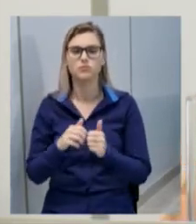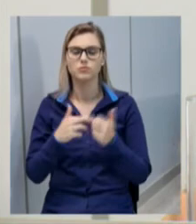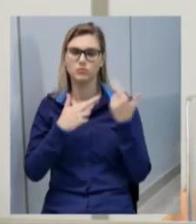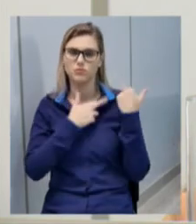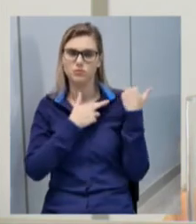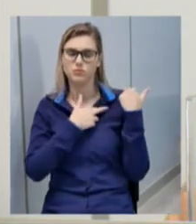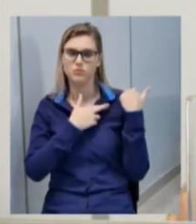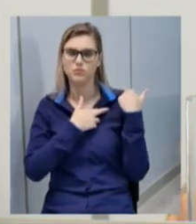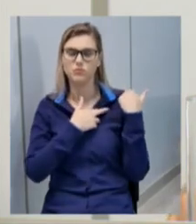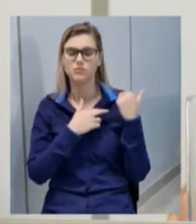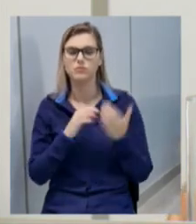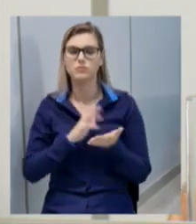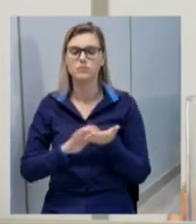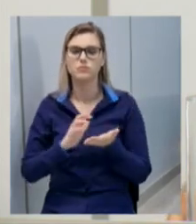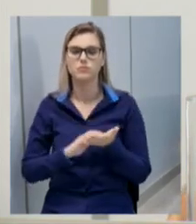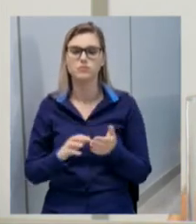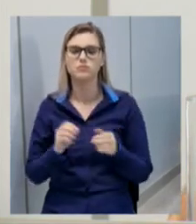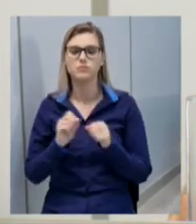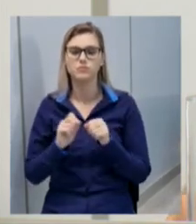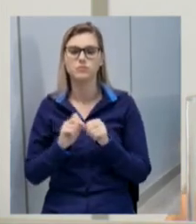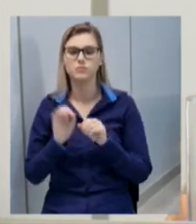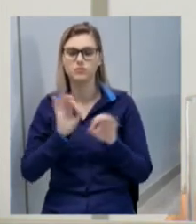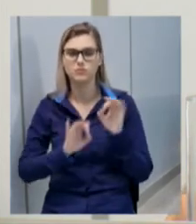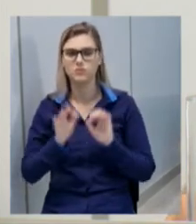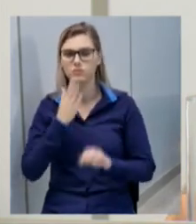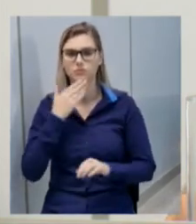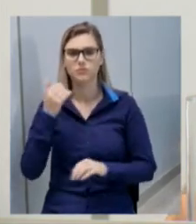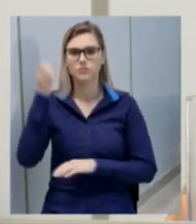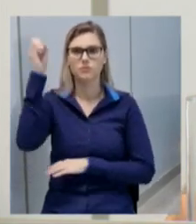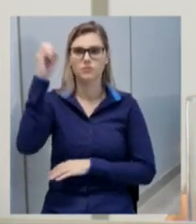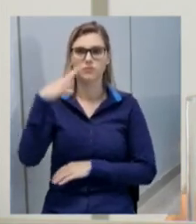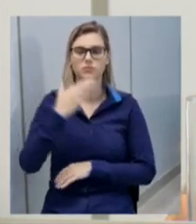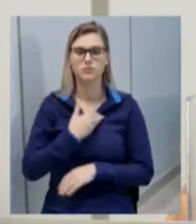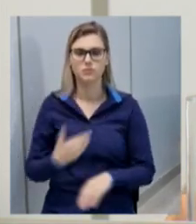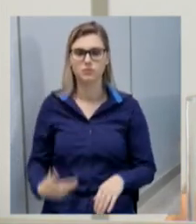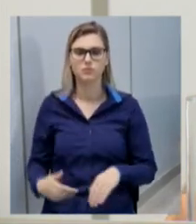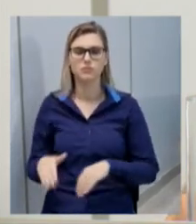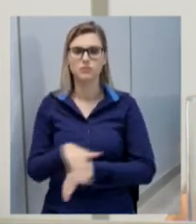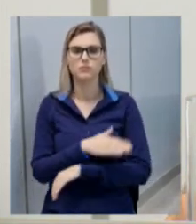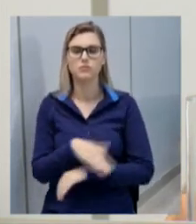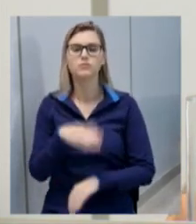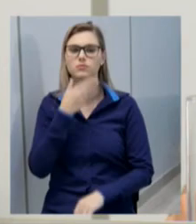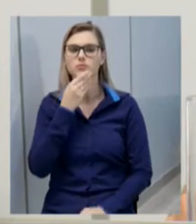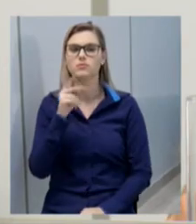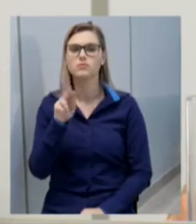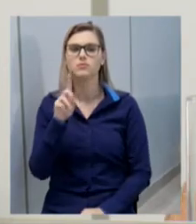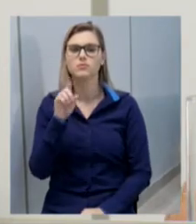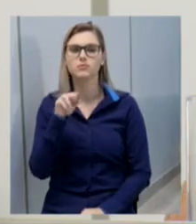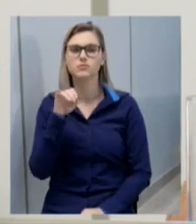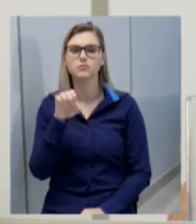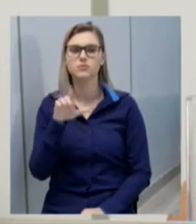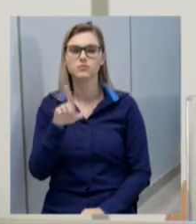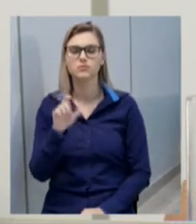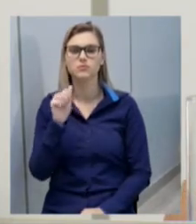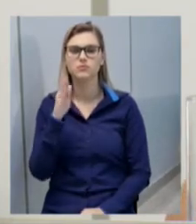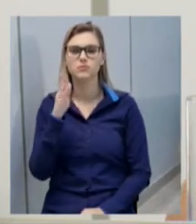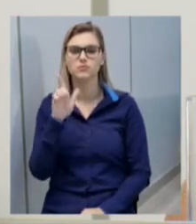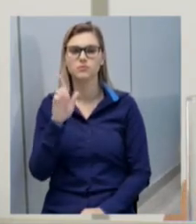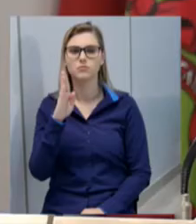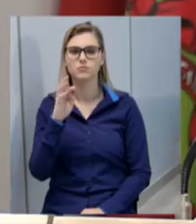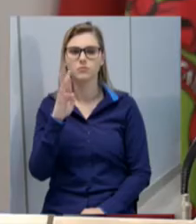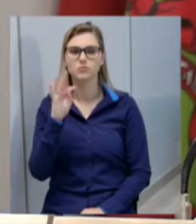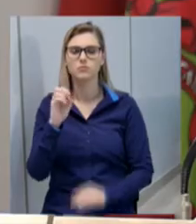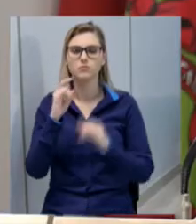Secretaria de Obras realiza a recuperação da iluminação pública na rua Irmão Daniel Alberto no bairro Castelo Branco